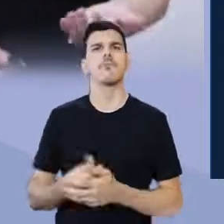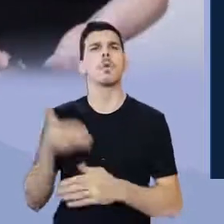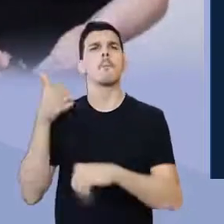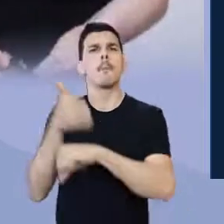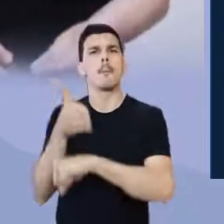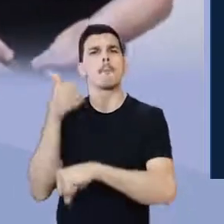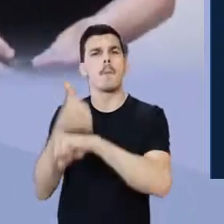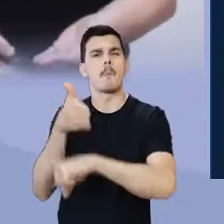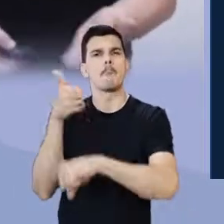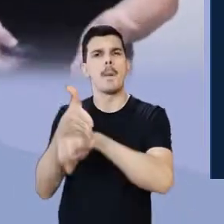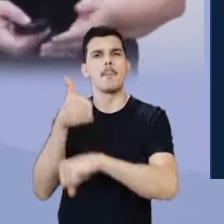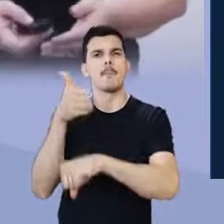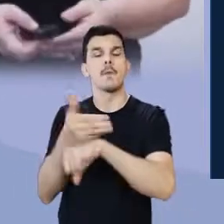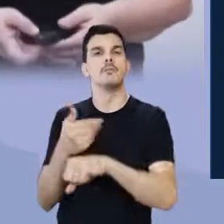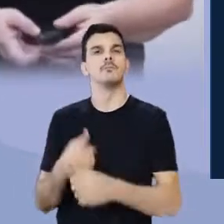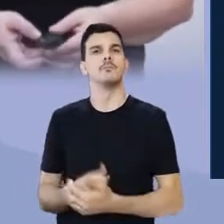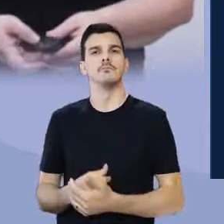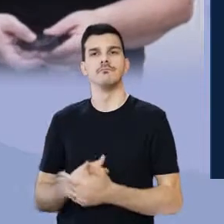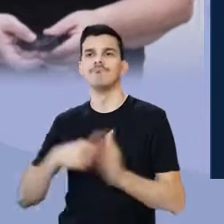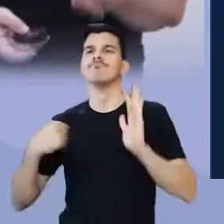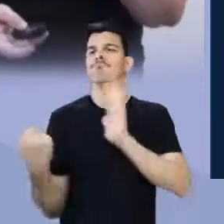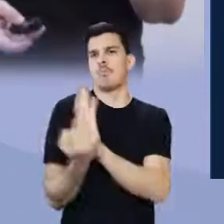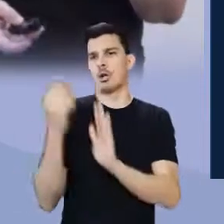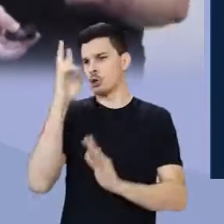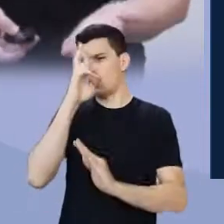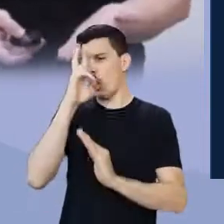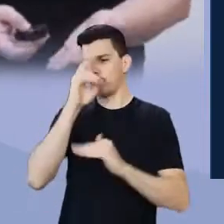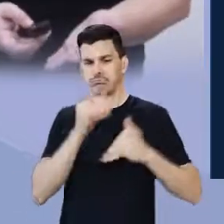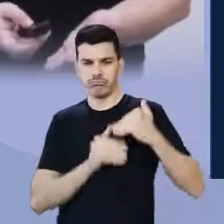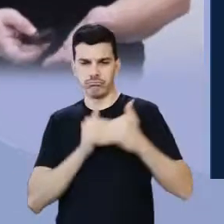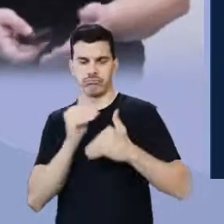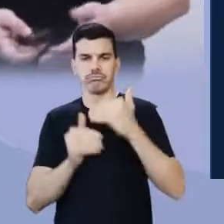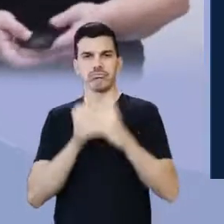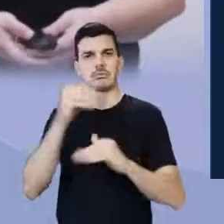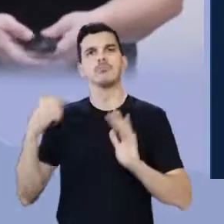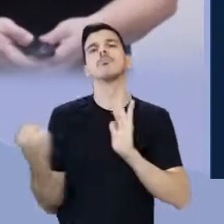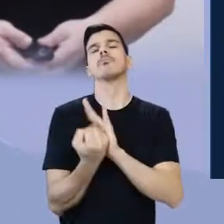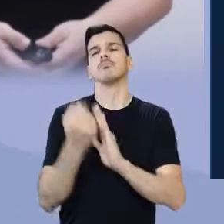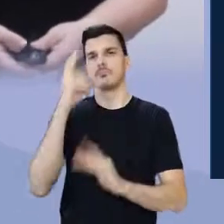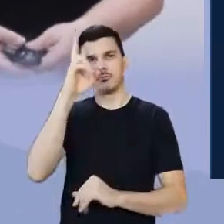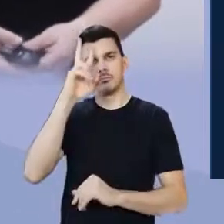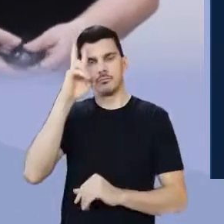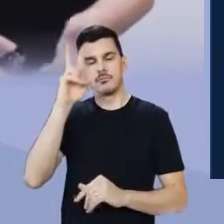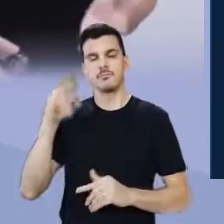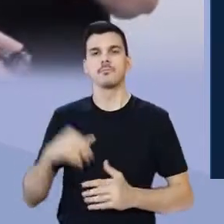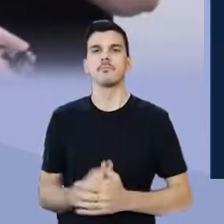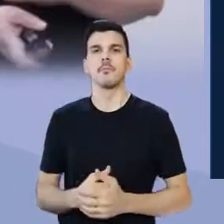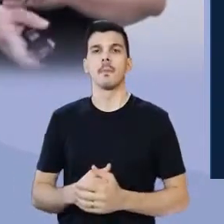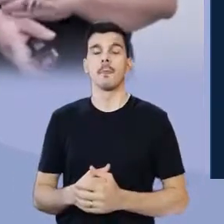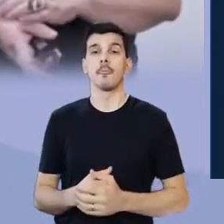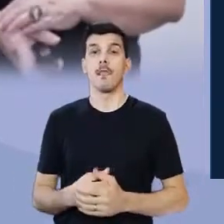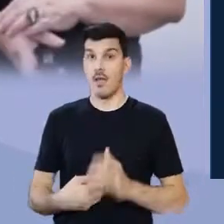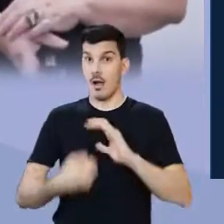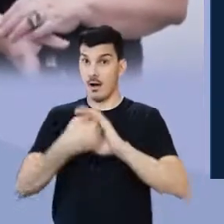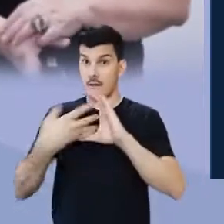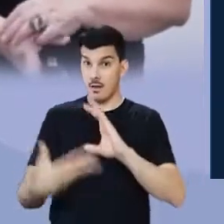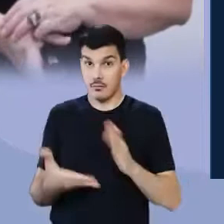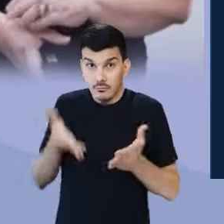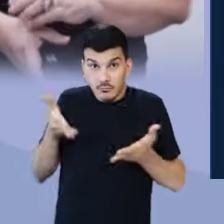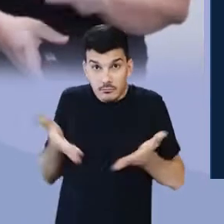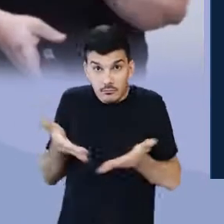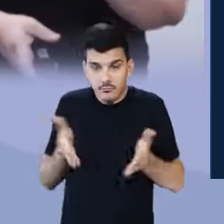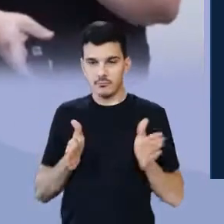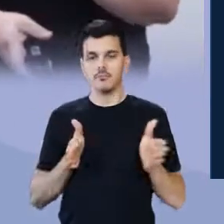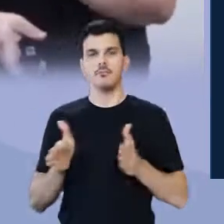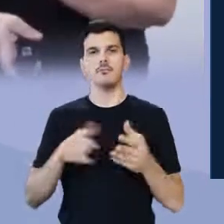participa da sua própria história, da construção de sua própria história. É característico desse período